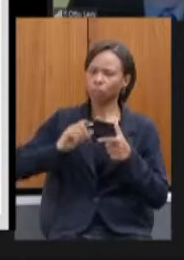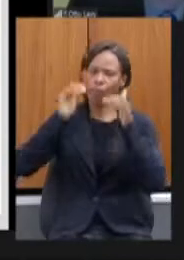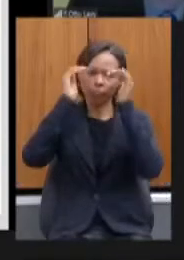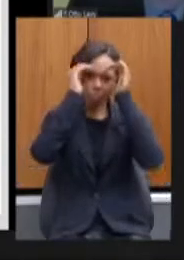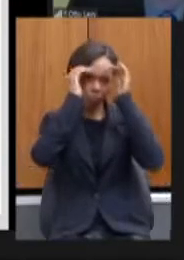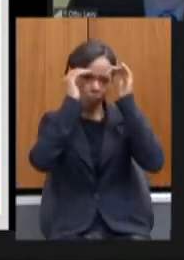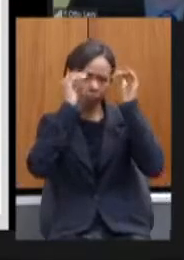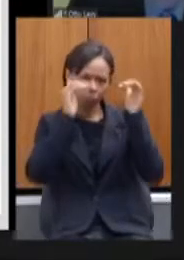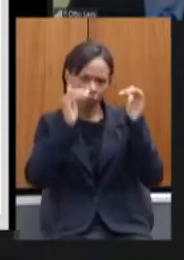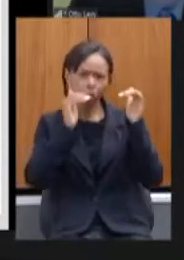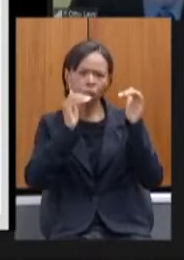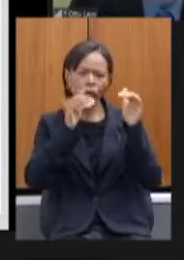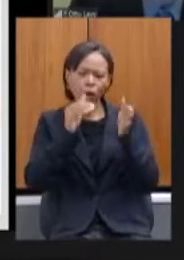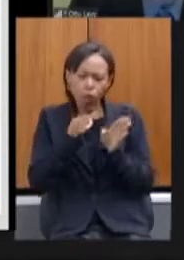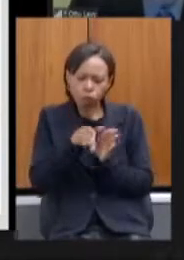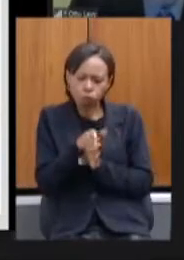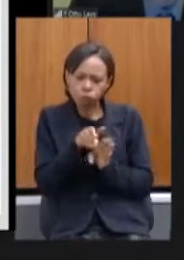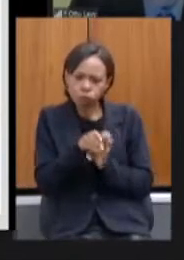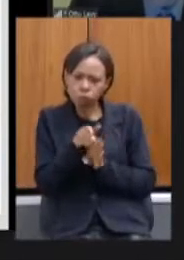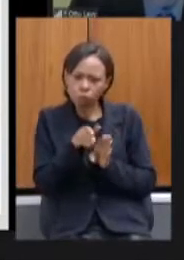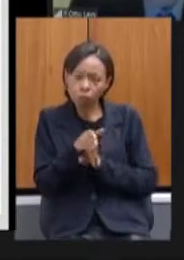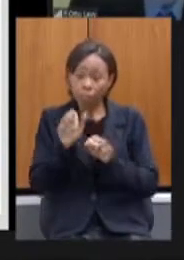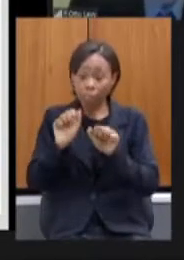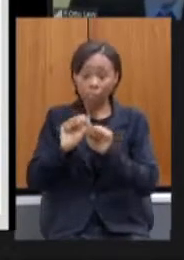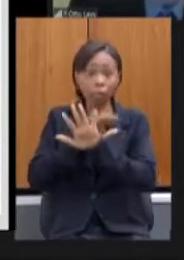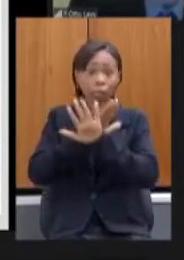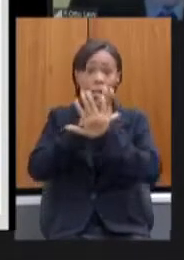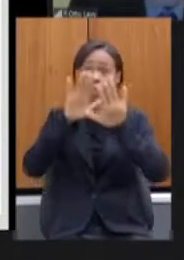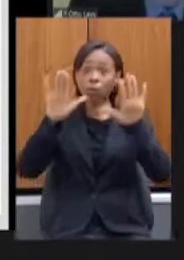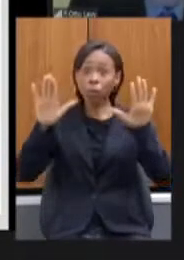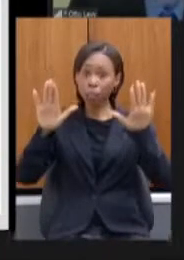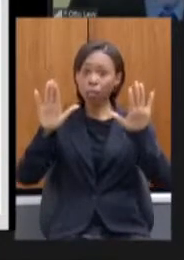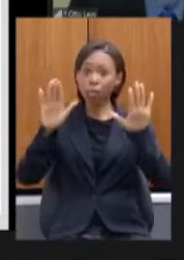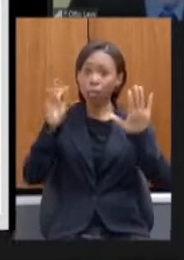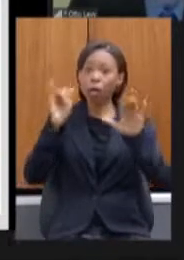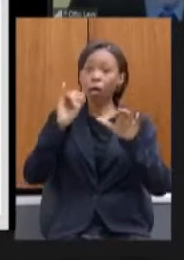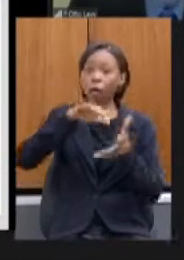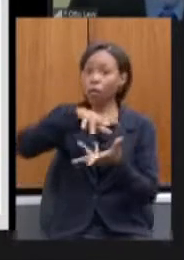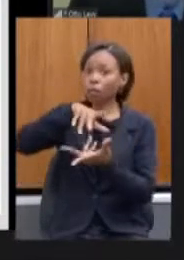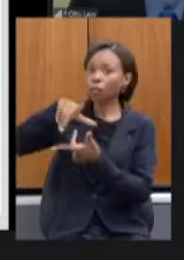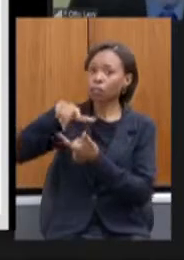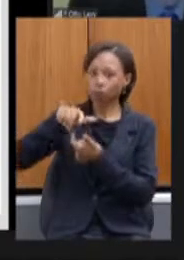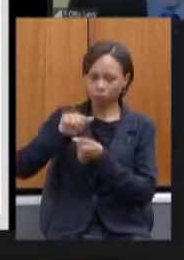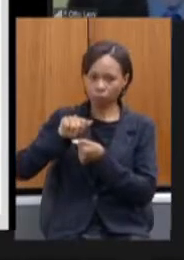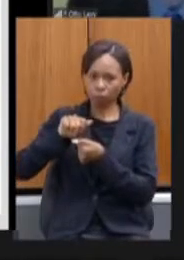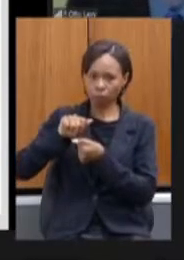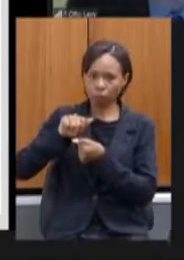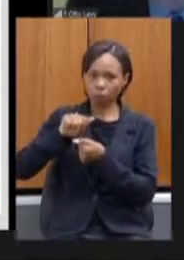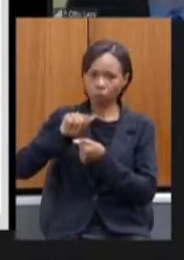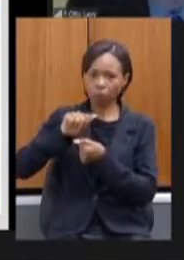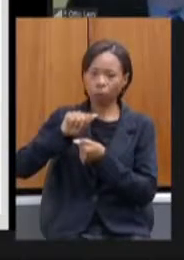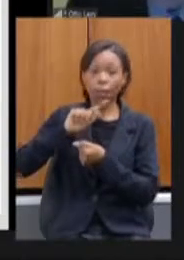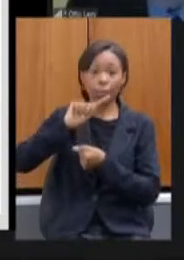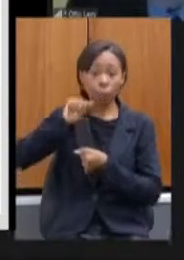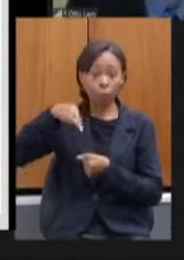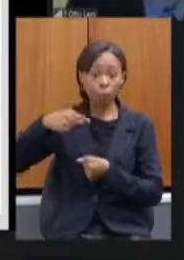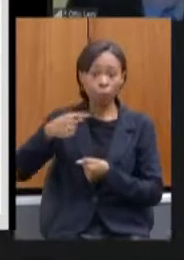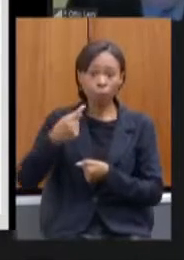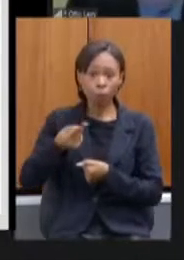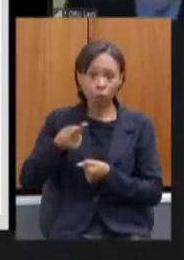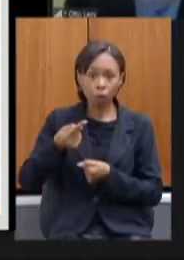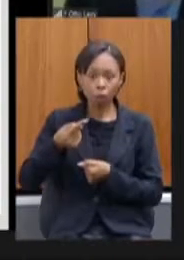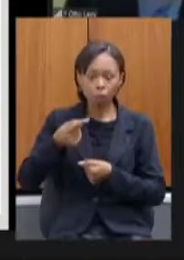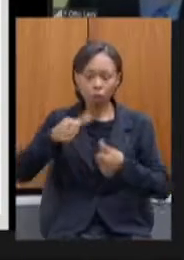transparência internacional e nas avaliações seguintes passamos para o conceito ótimo que é o conceito